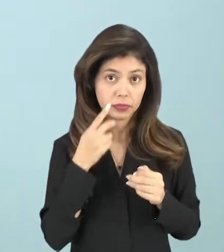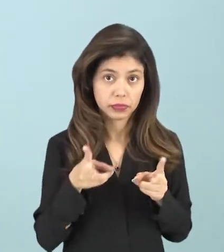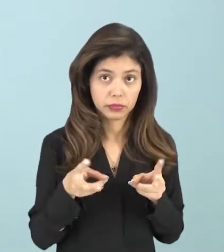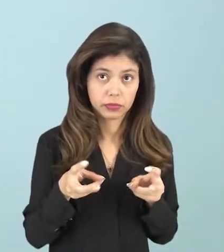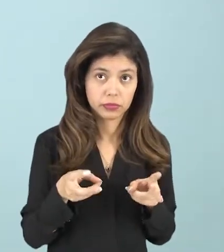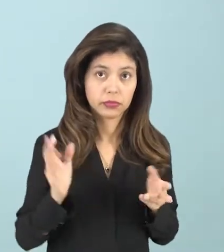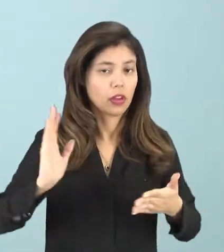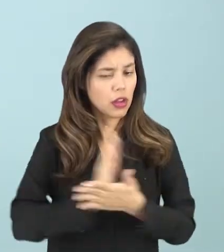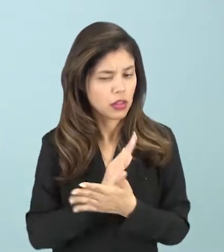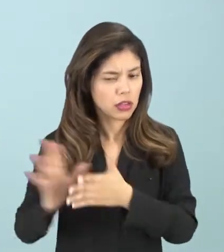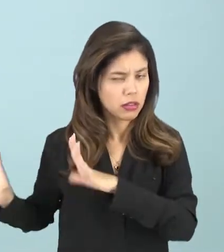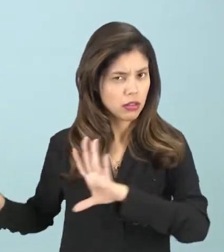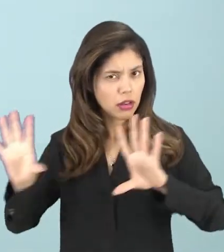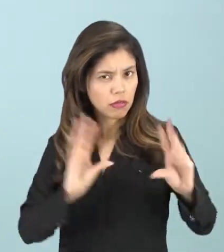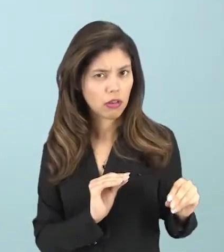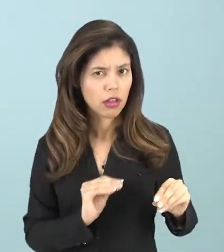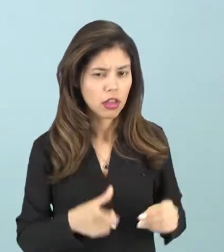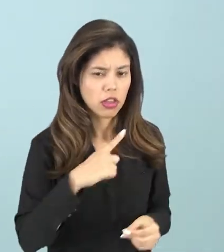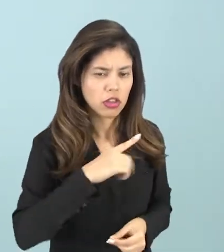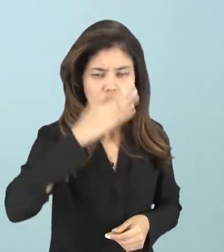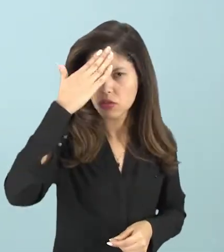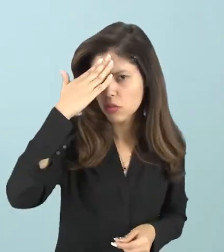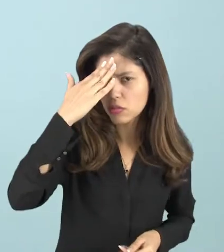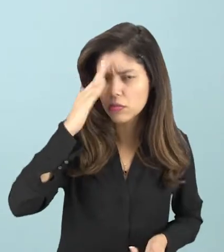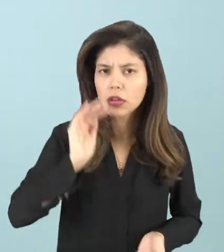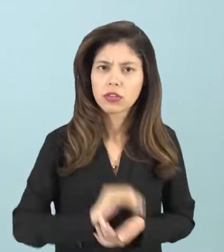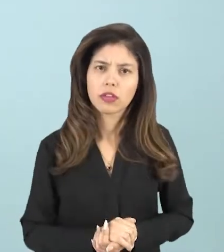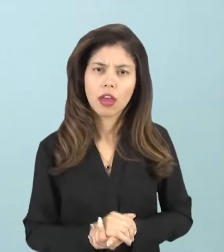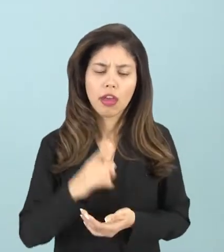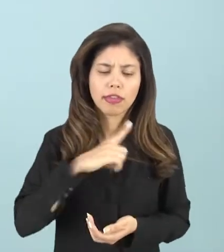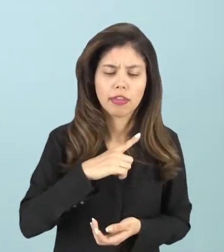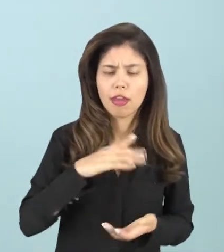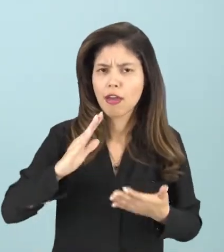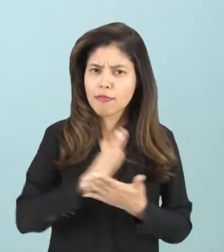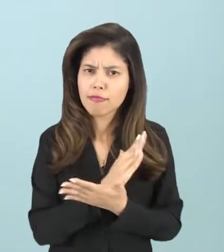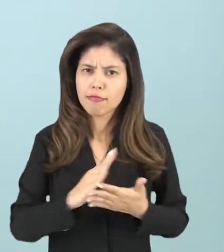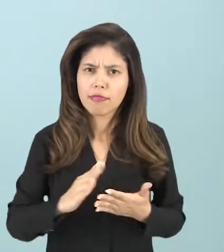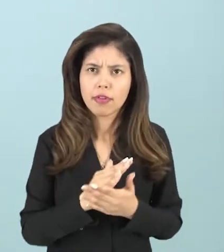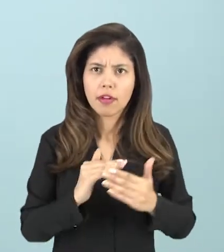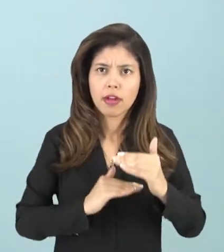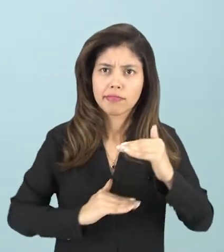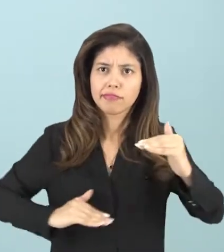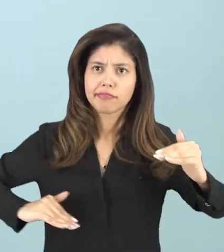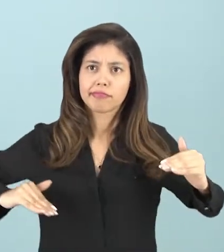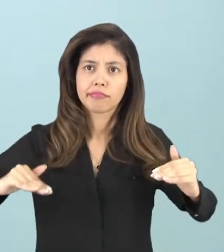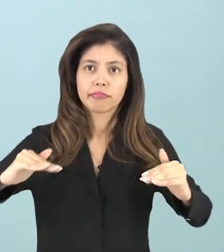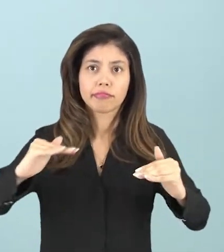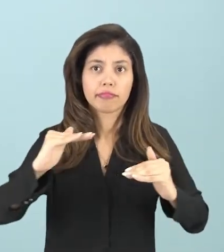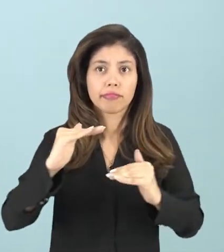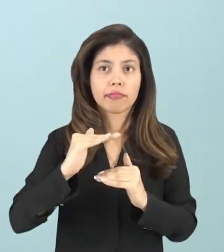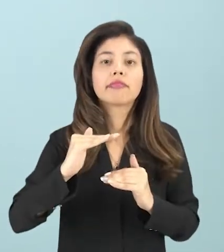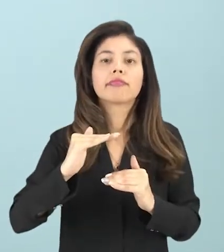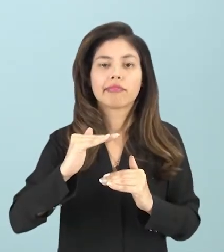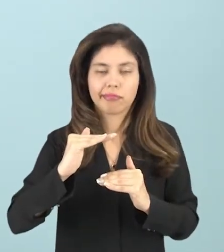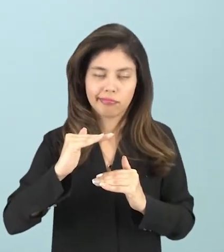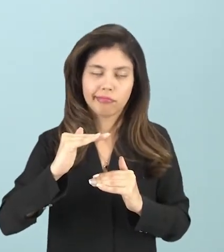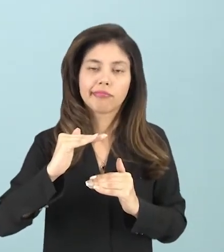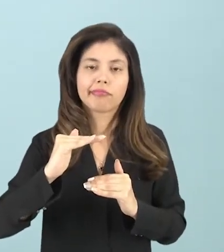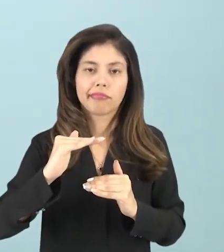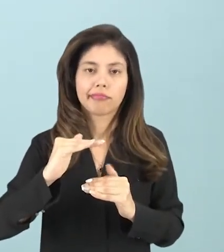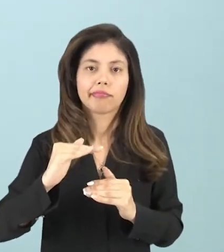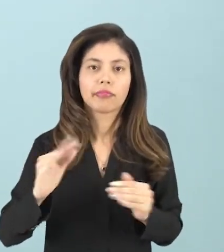desse tipo de entendimento, que há uma desigualdade de gênero, que